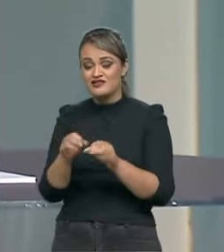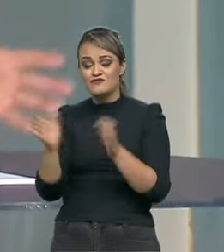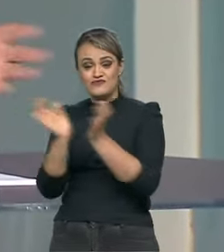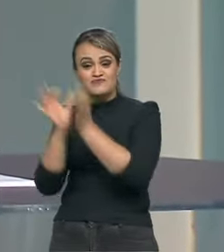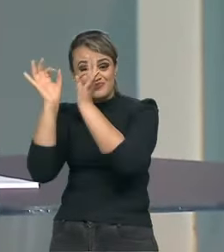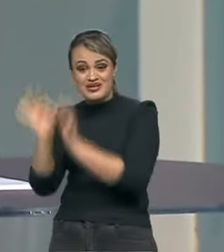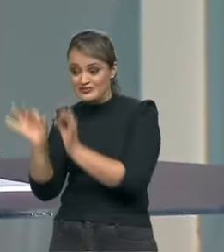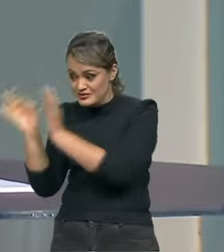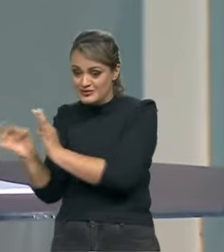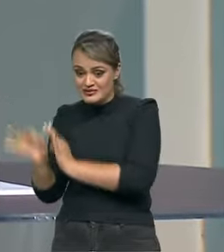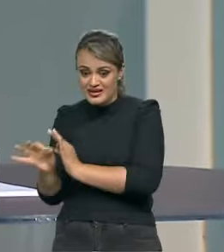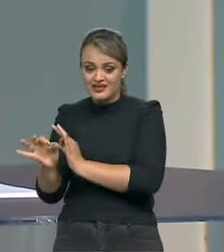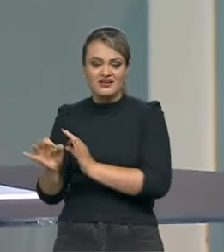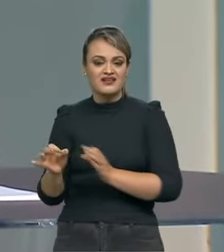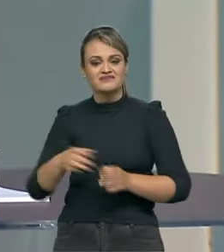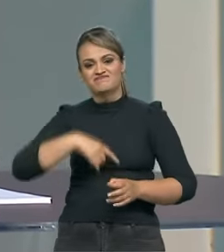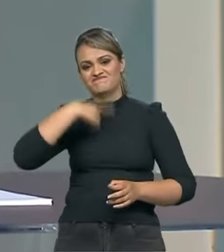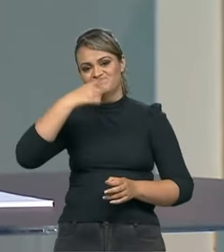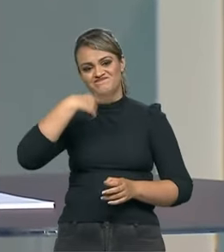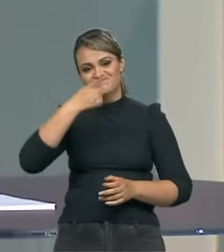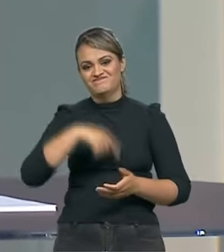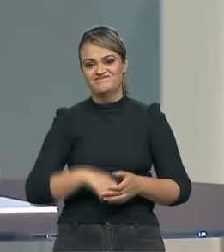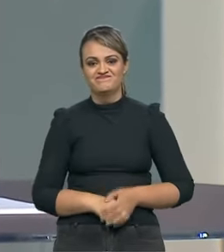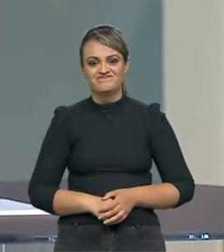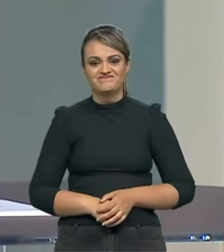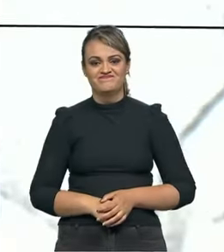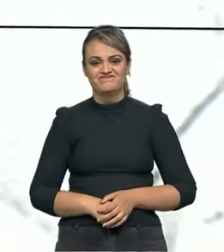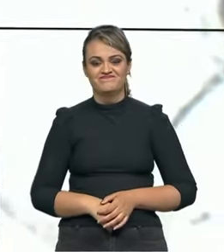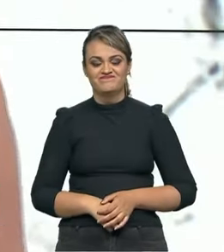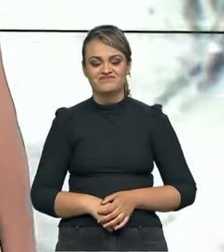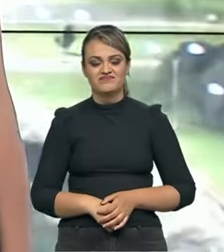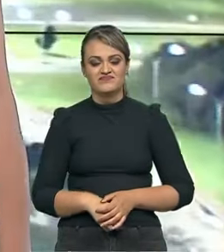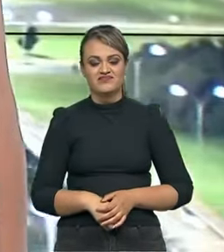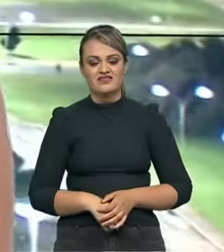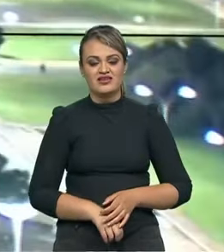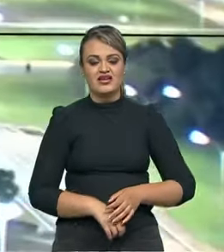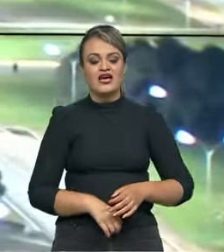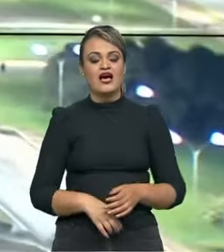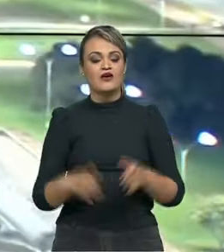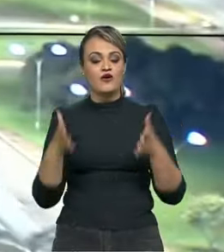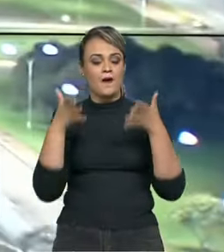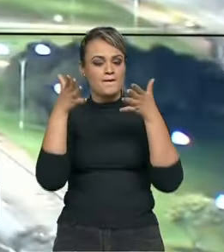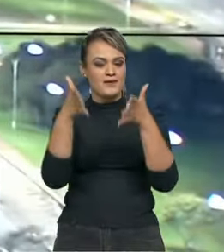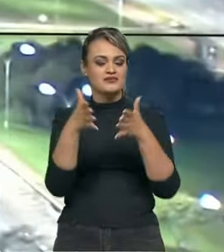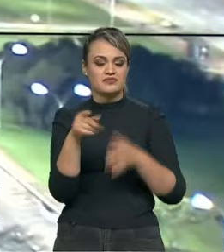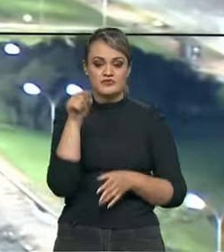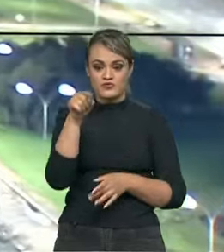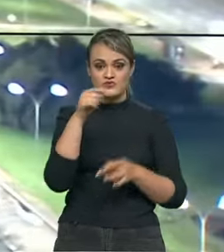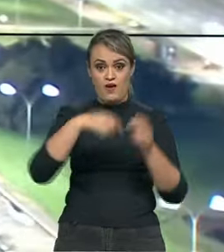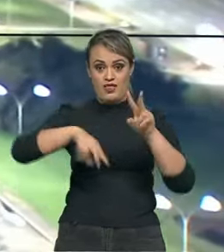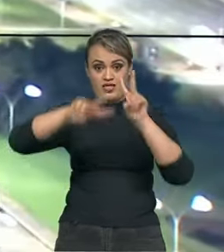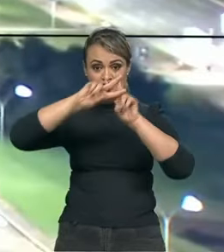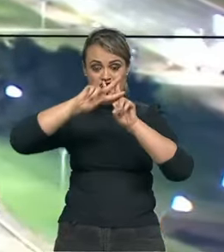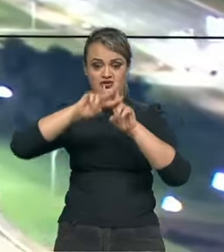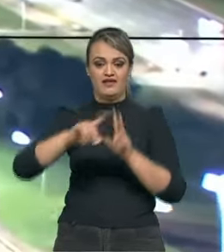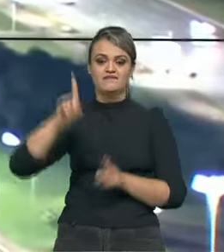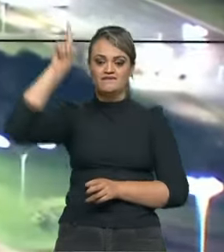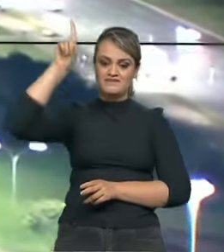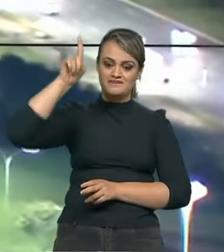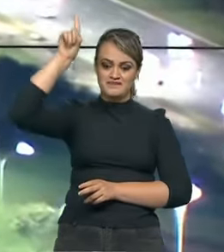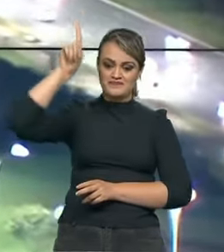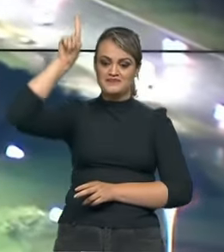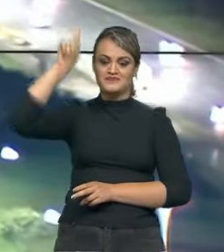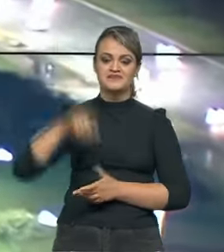time certo, você não chega ao campeonato do mundo. Bom, nós vamos agora para uma participação sua das redes sociais com a hashtag